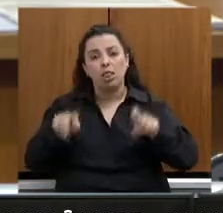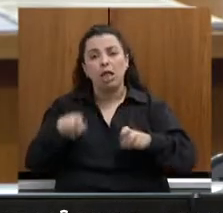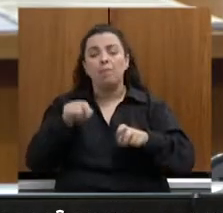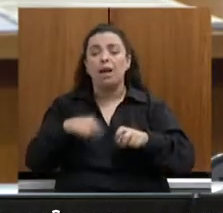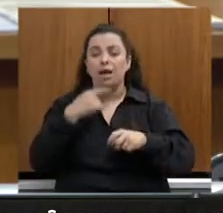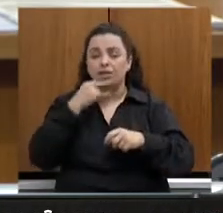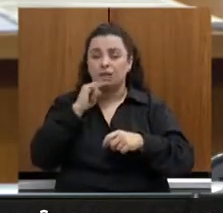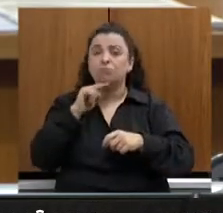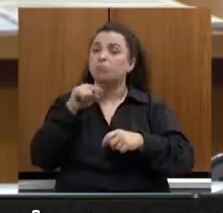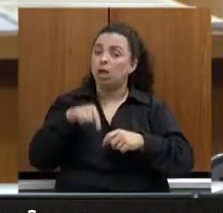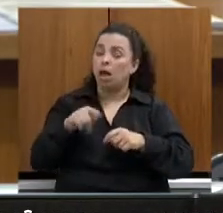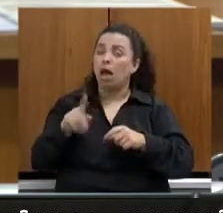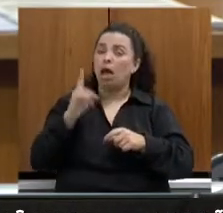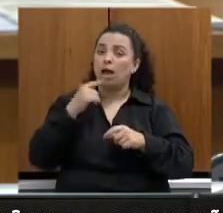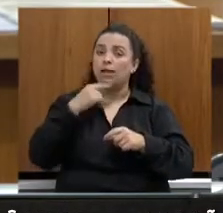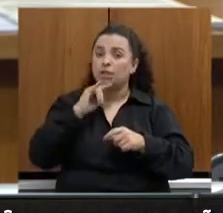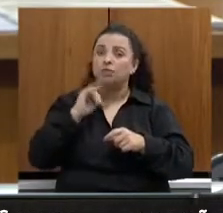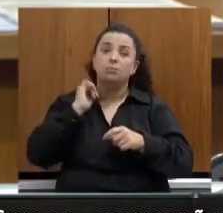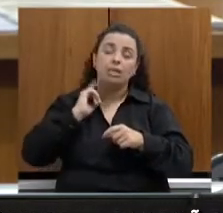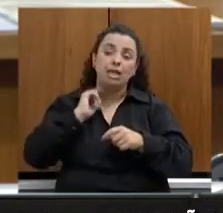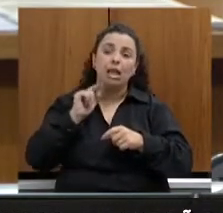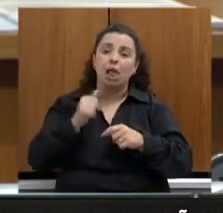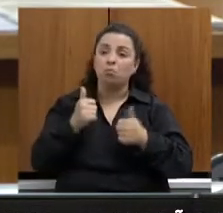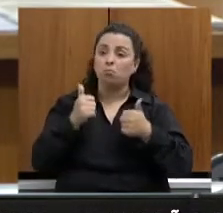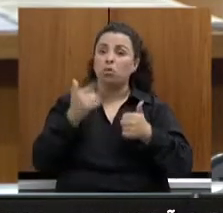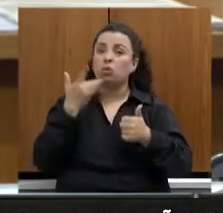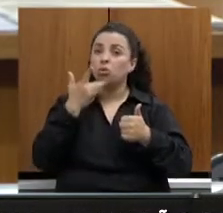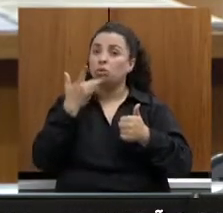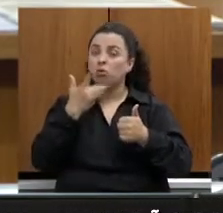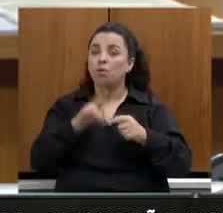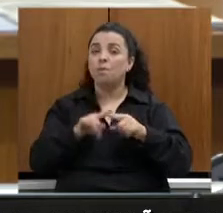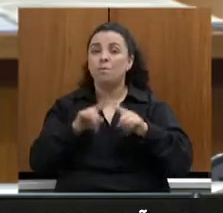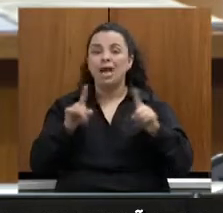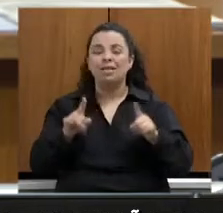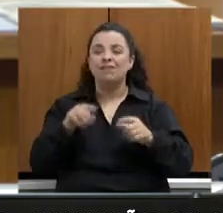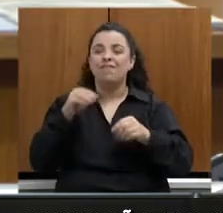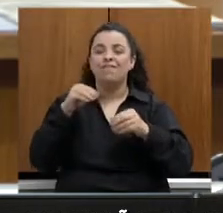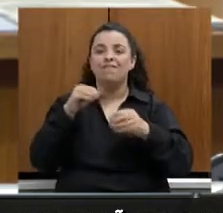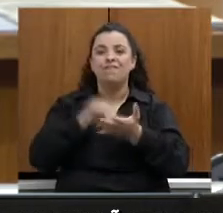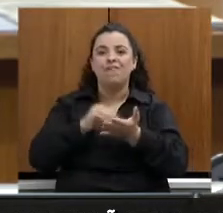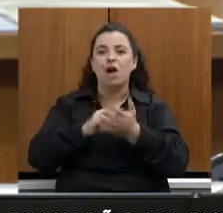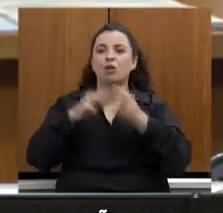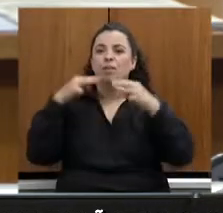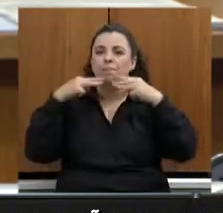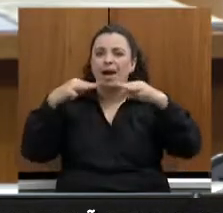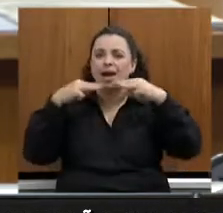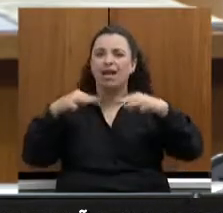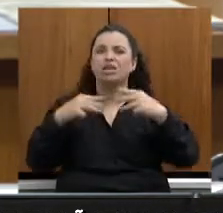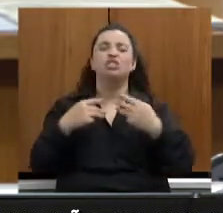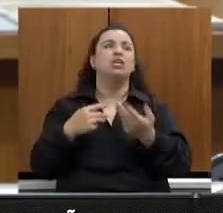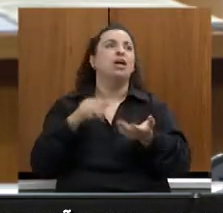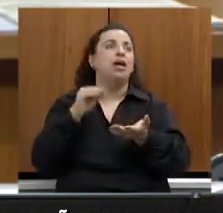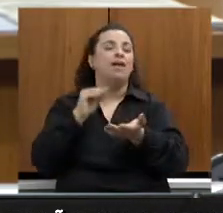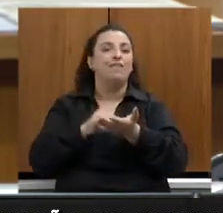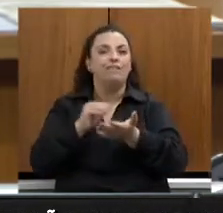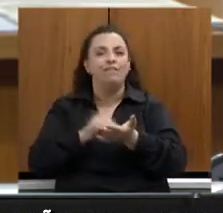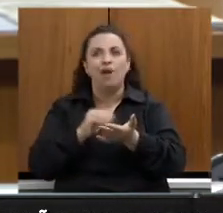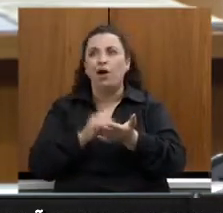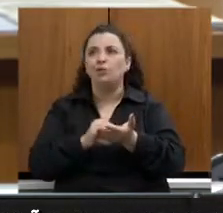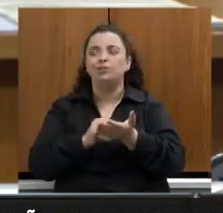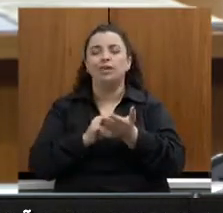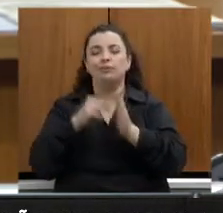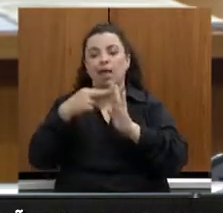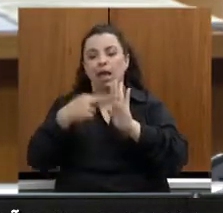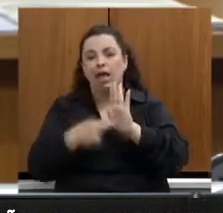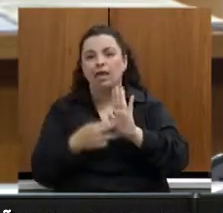qualidade, ela não tem o marketing que ela merece, ela não tem a questão de embalagem, enfim, mas que ela pode também esse